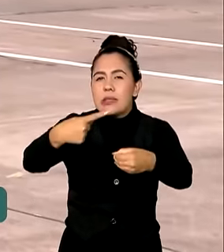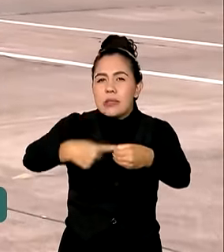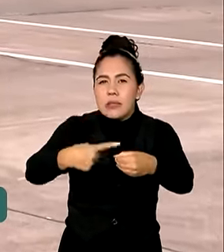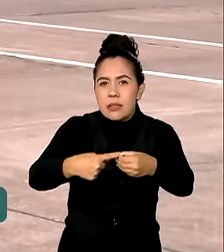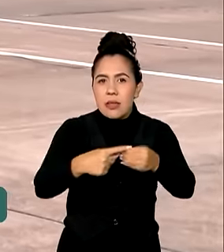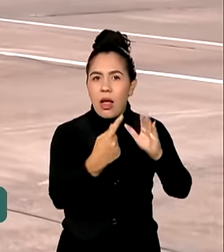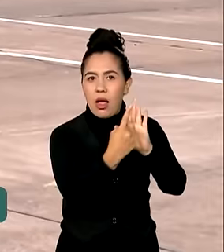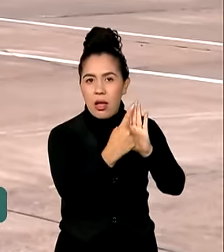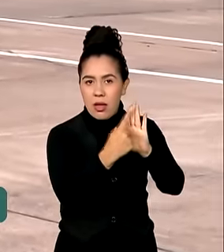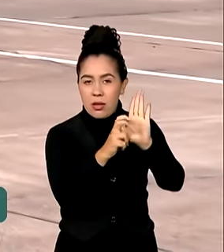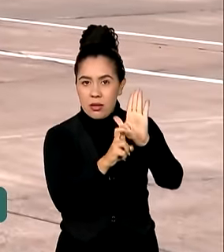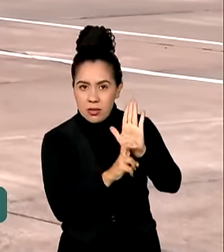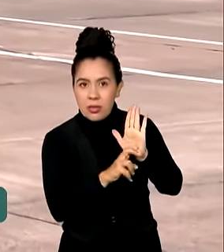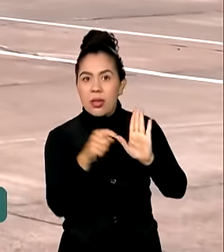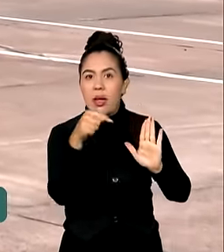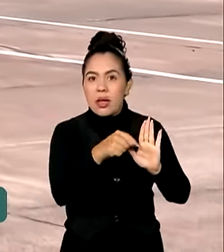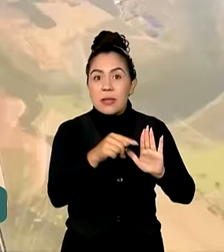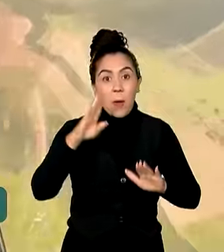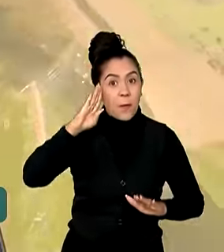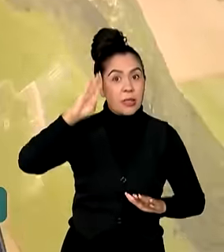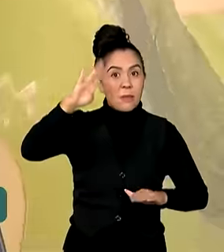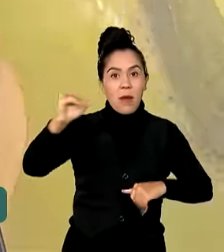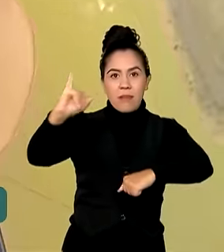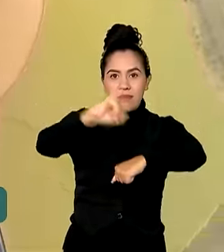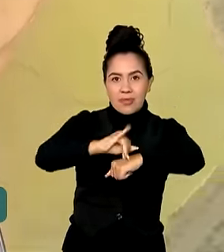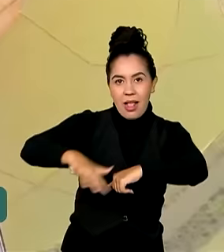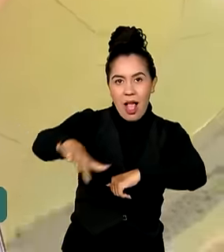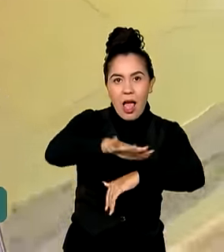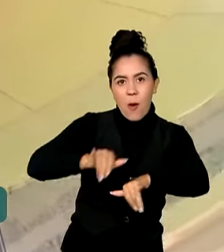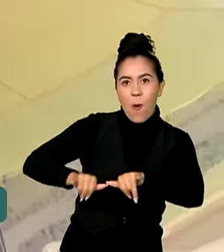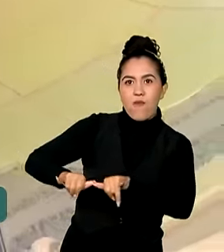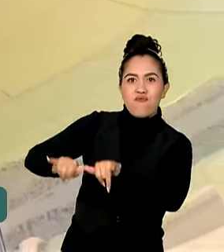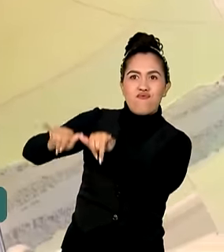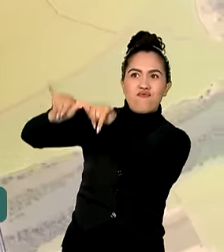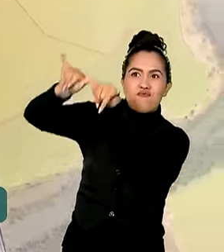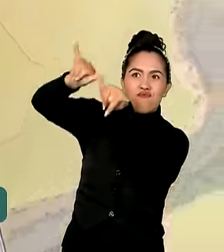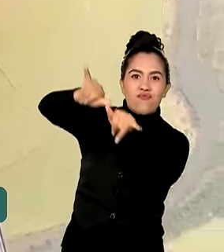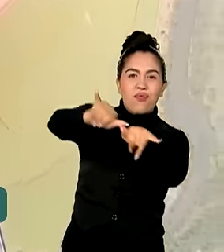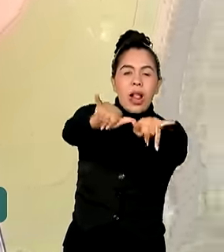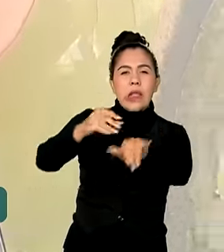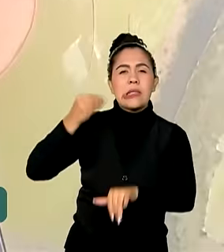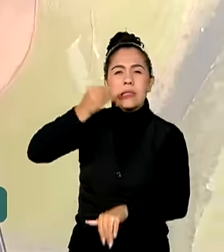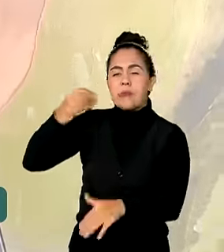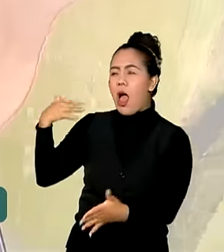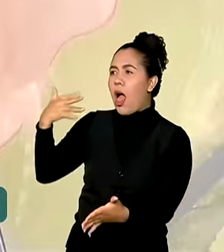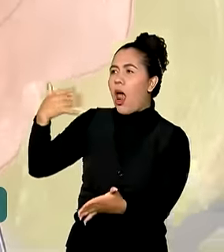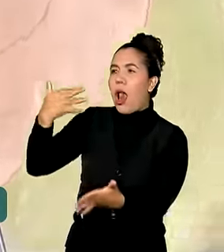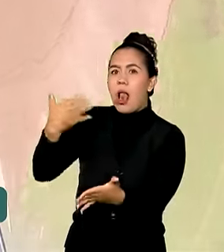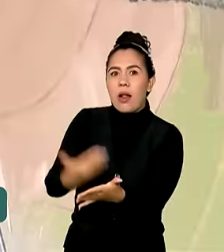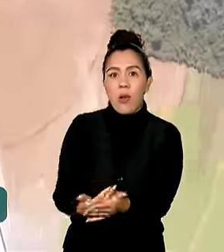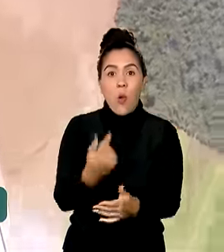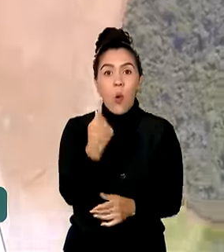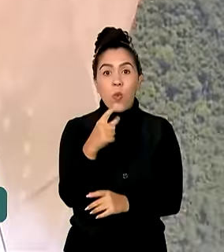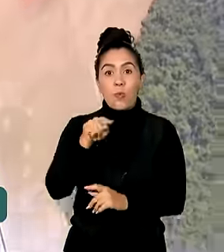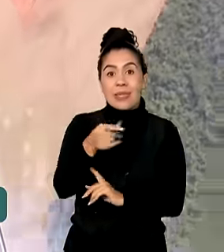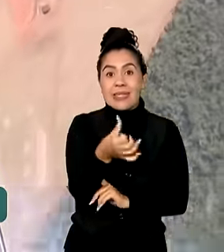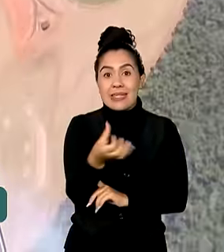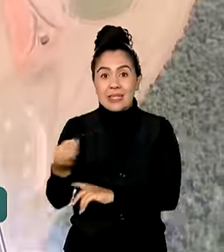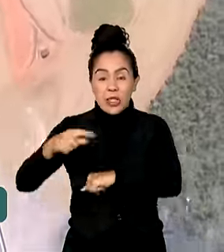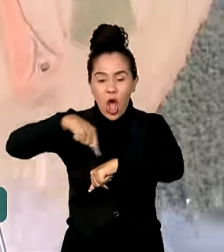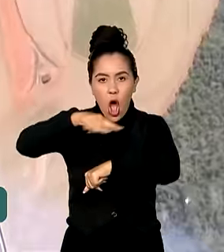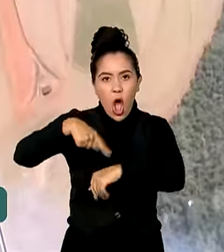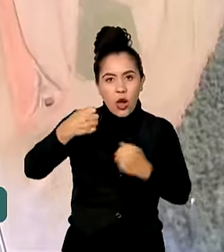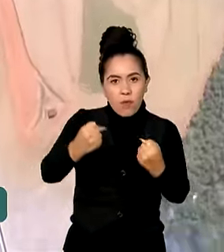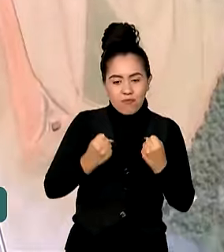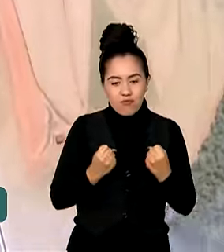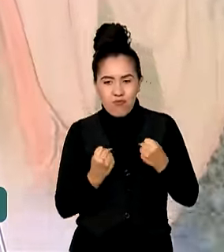sede da Fumaça, como eles gostam de chamar. Ao longo da carreira, foram mais de 1.600 horas de voo para